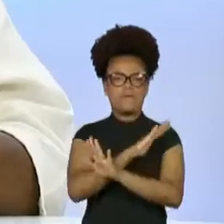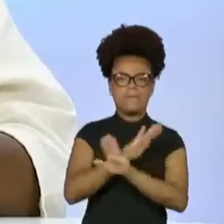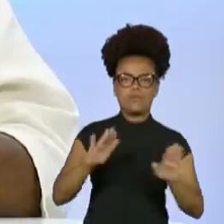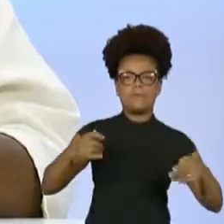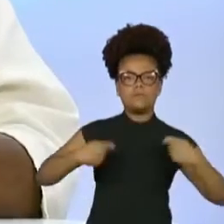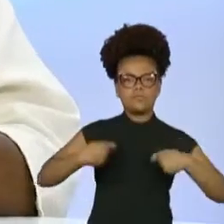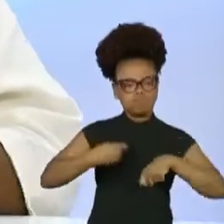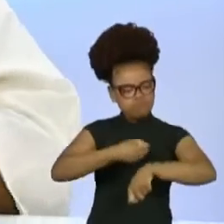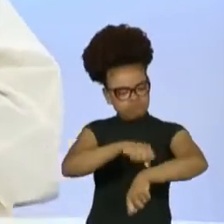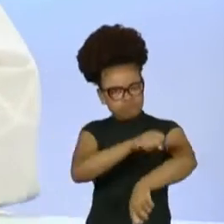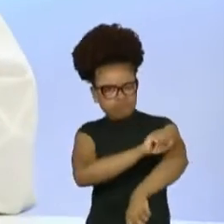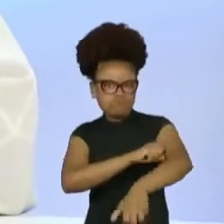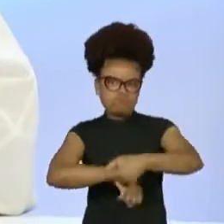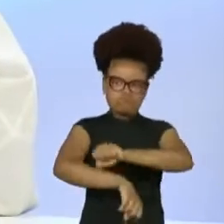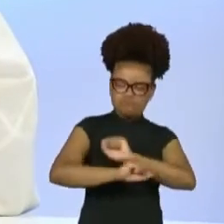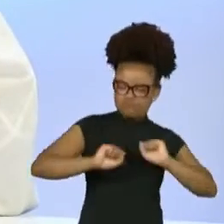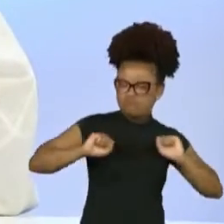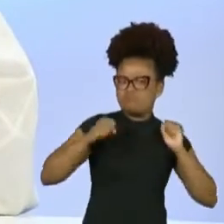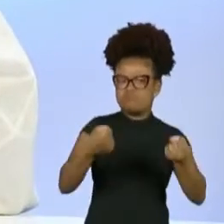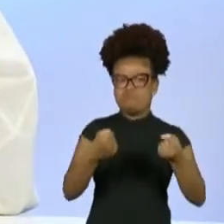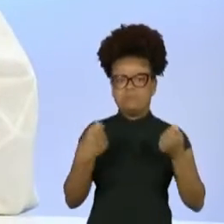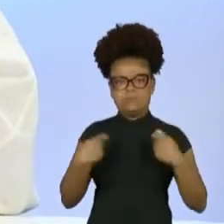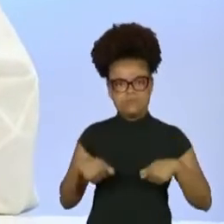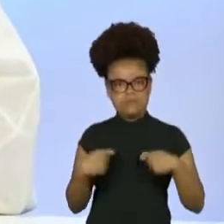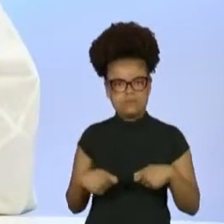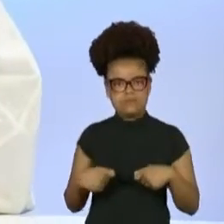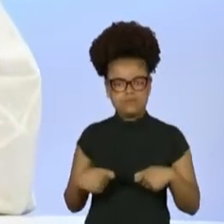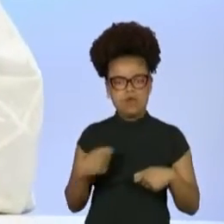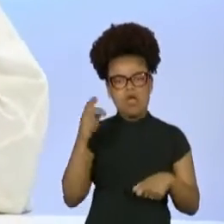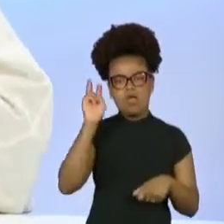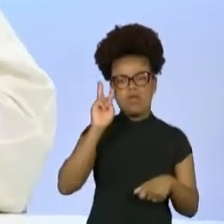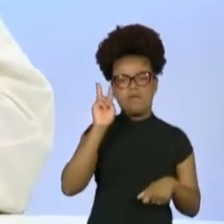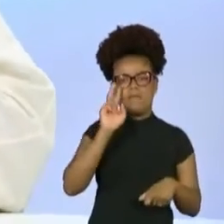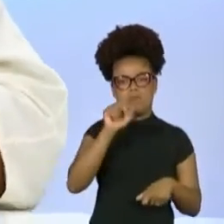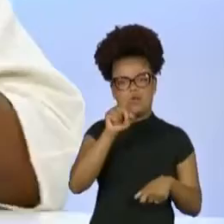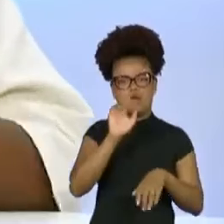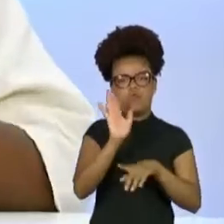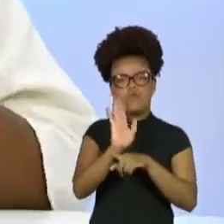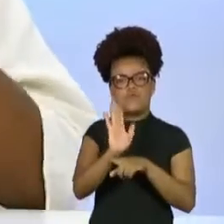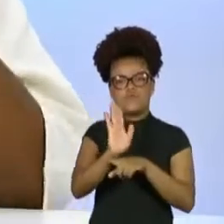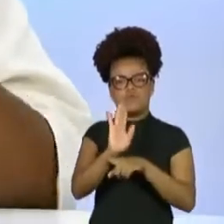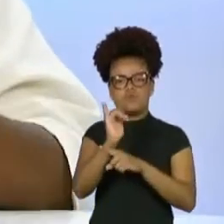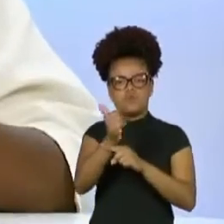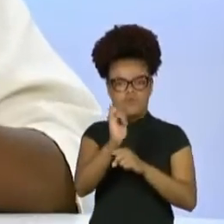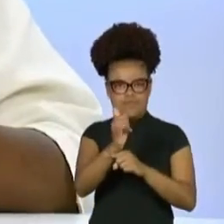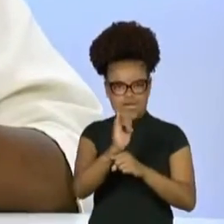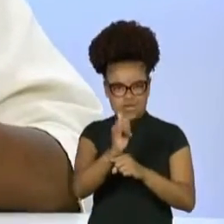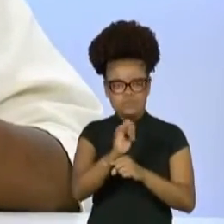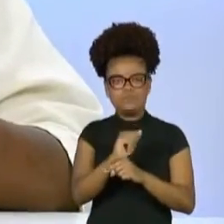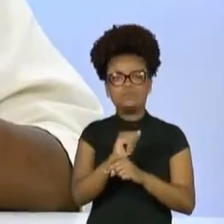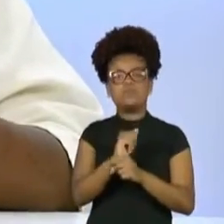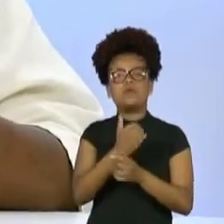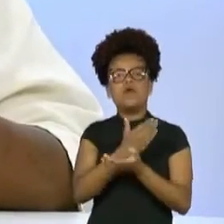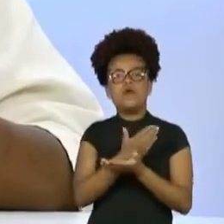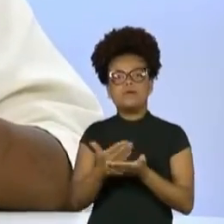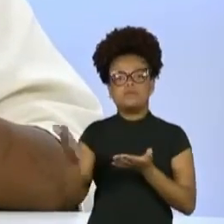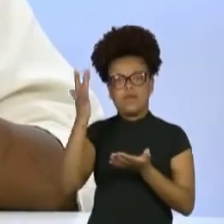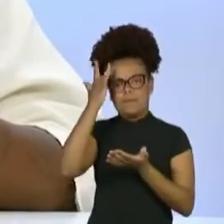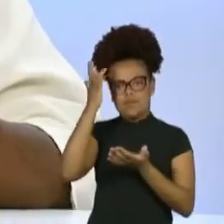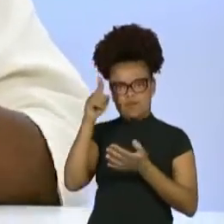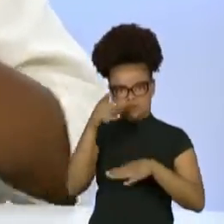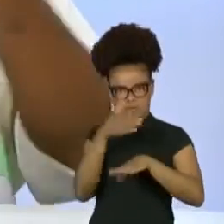tudo que você faz, como, por exemplo, o programa que lança amanhã, o documentário Vozes no I, você sempre está envolvida em